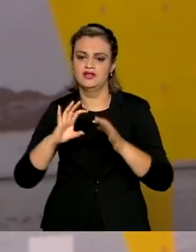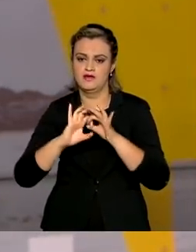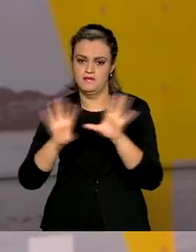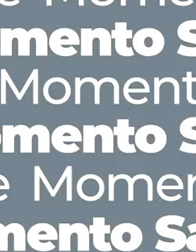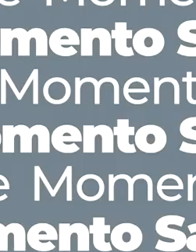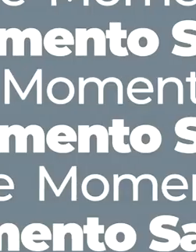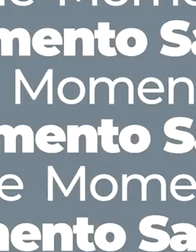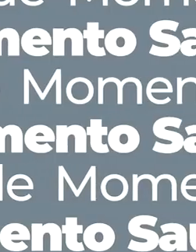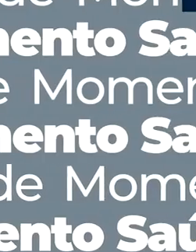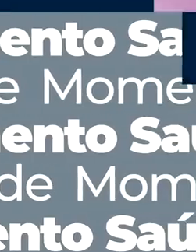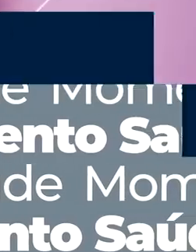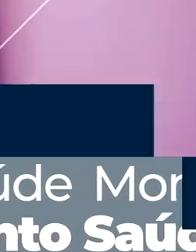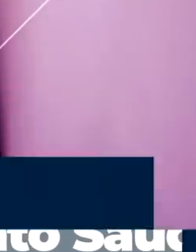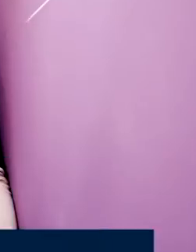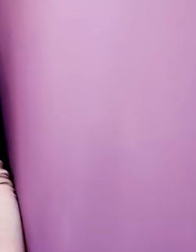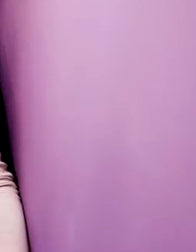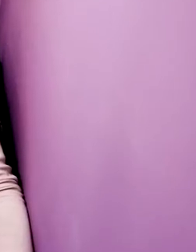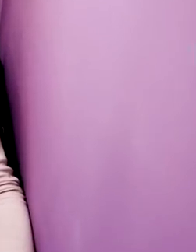Anvisa.